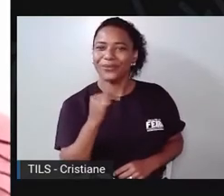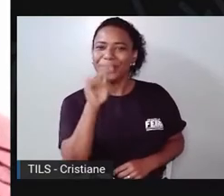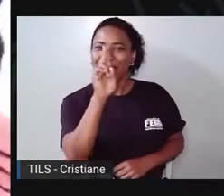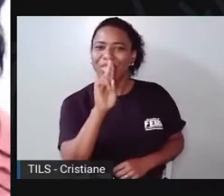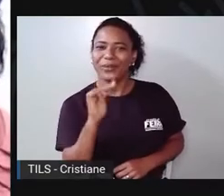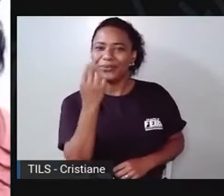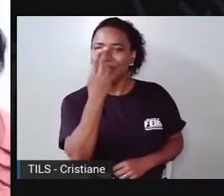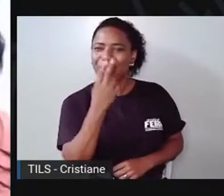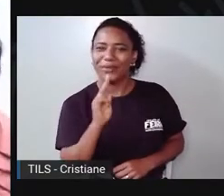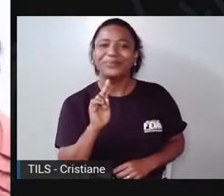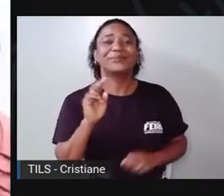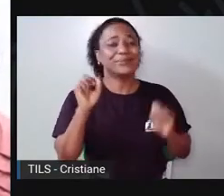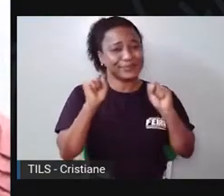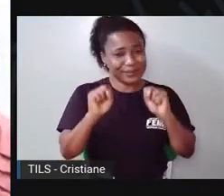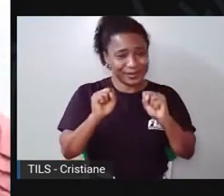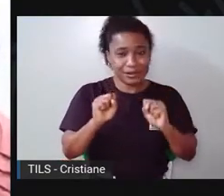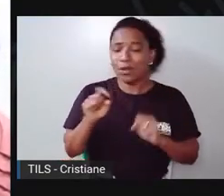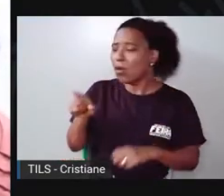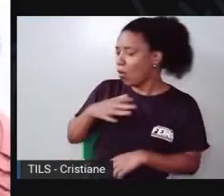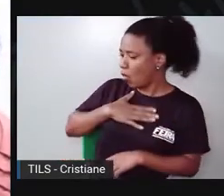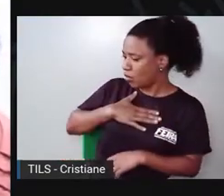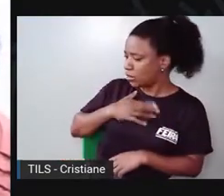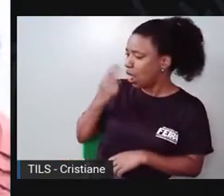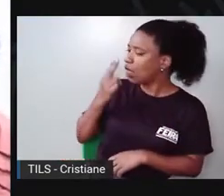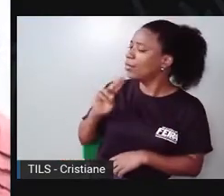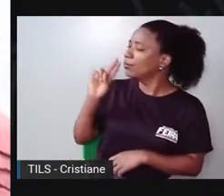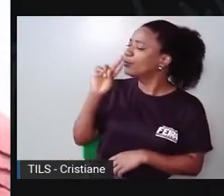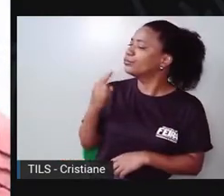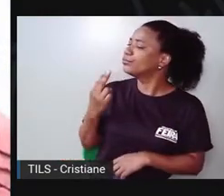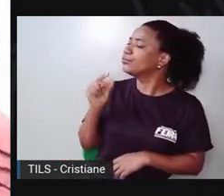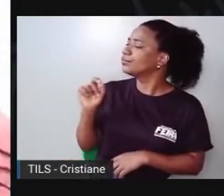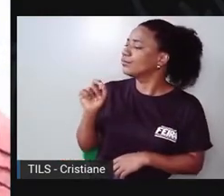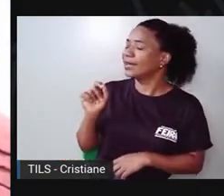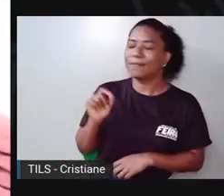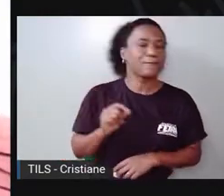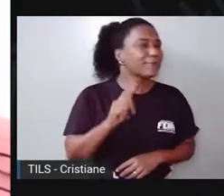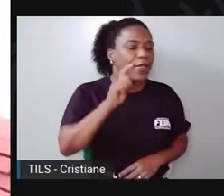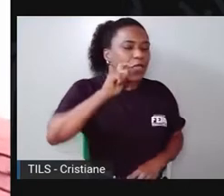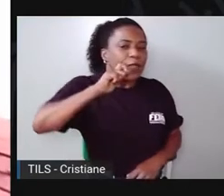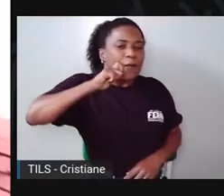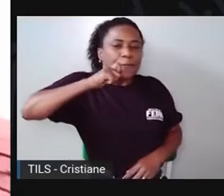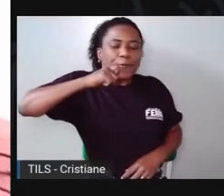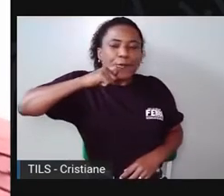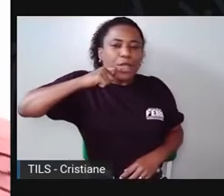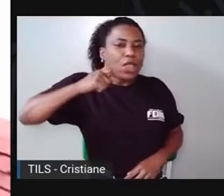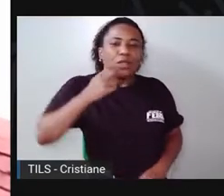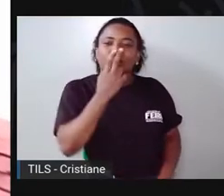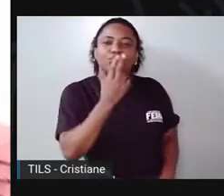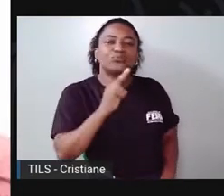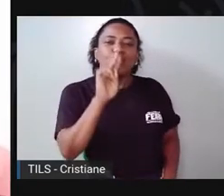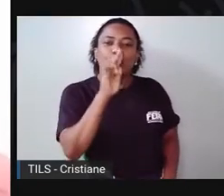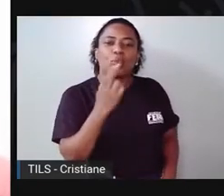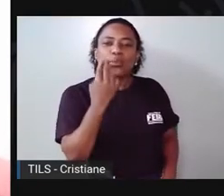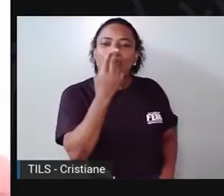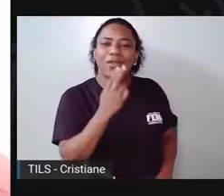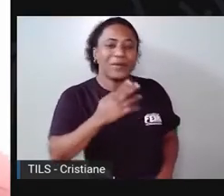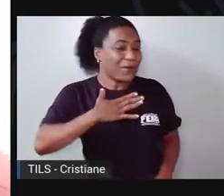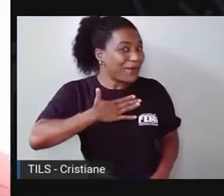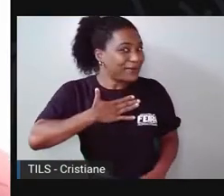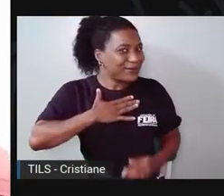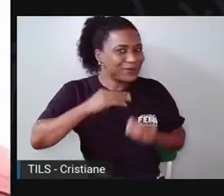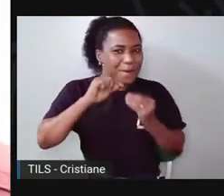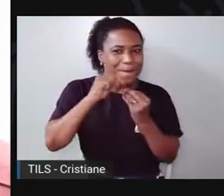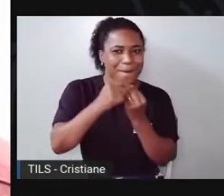Você gosta de picolé de quê? Ah, eu gosto de picolé de limão. Eu gosto de morango. E você, criança?